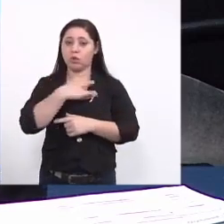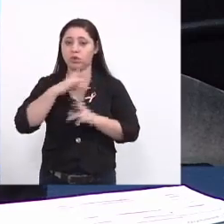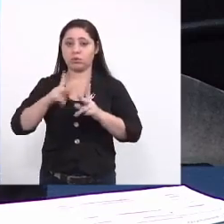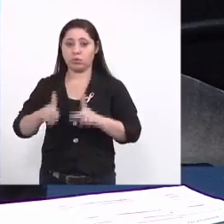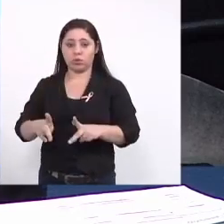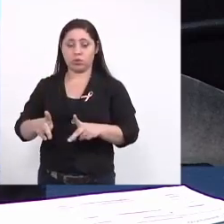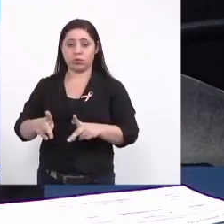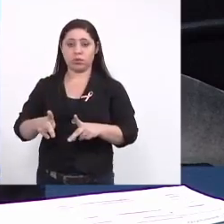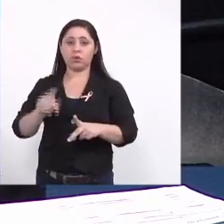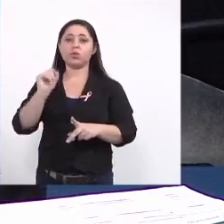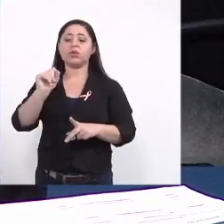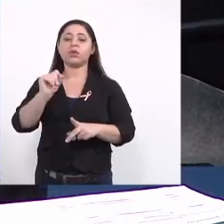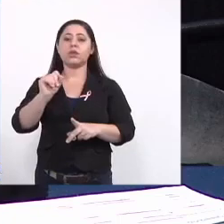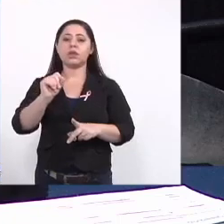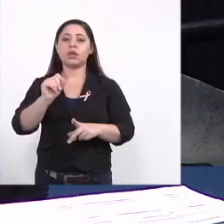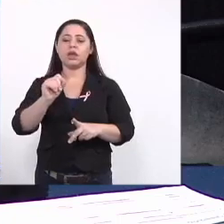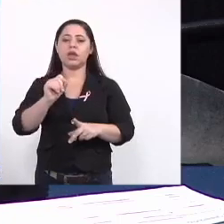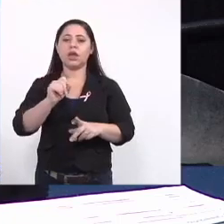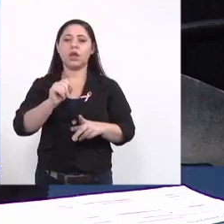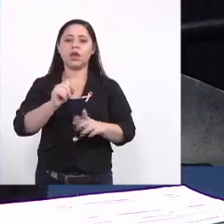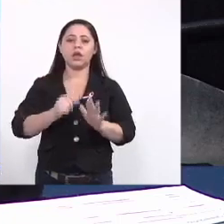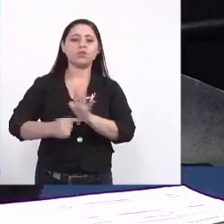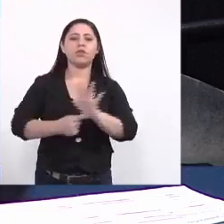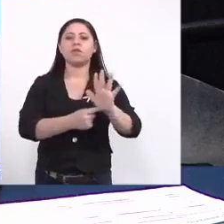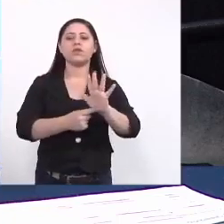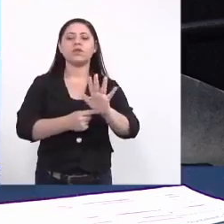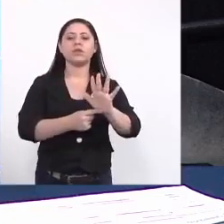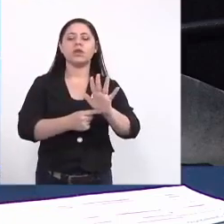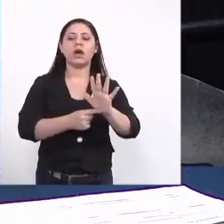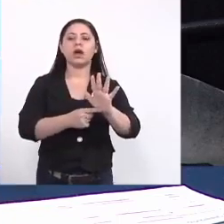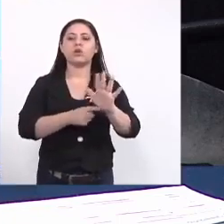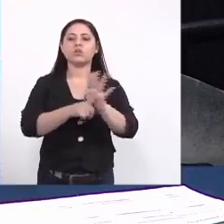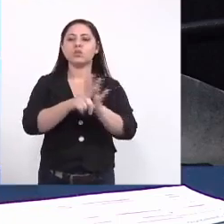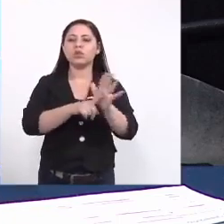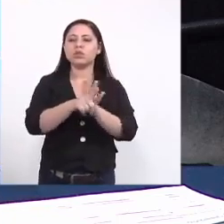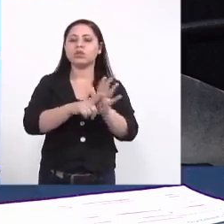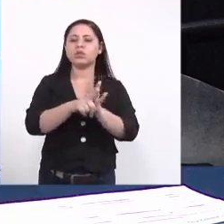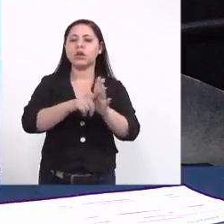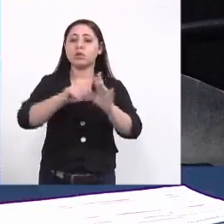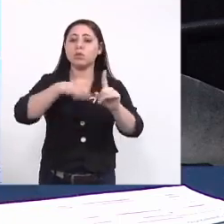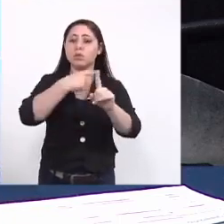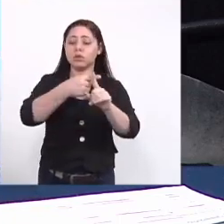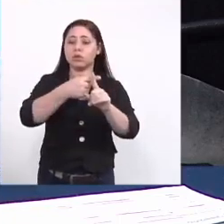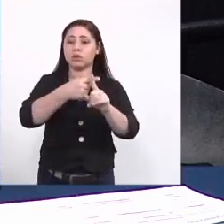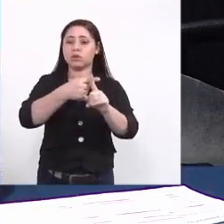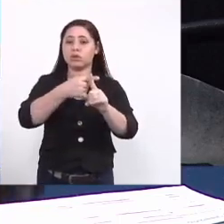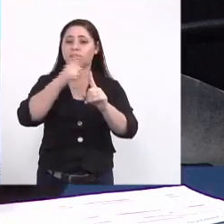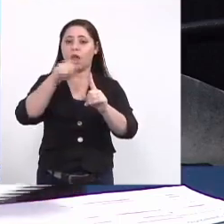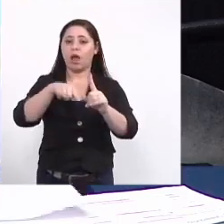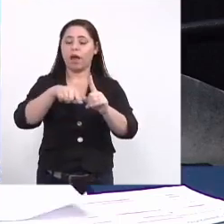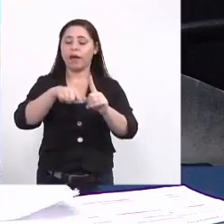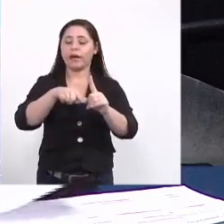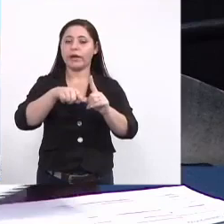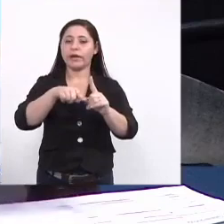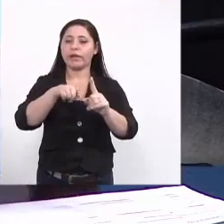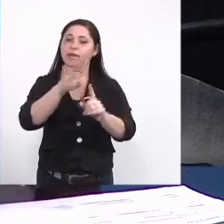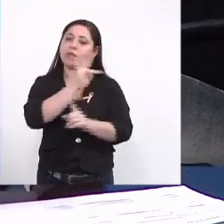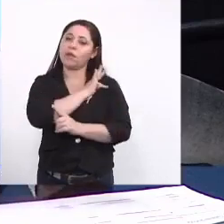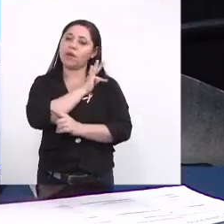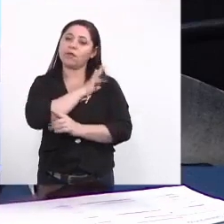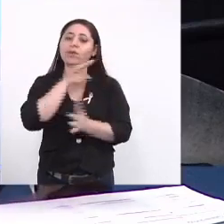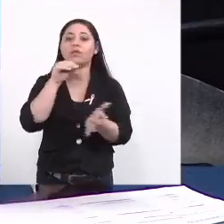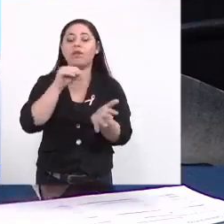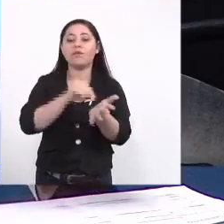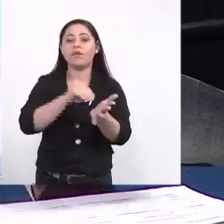no sentido de notificar os casos de exames positivos essa é uma questão técnica que